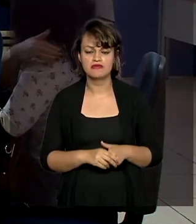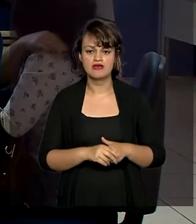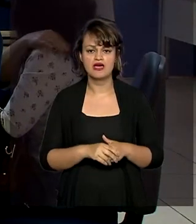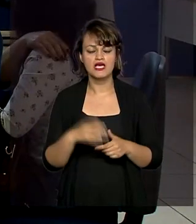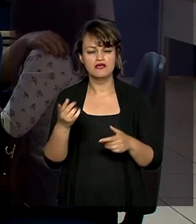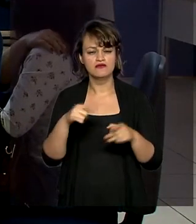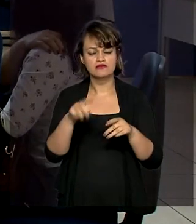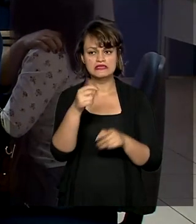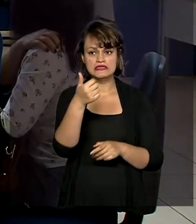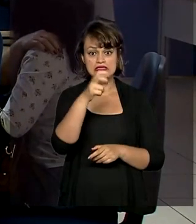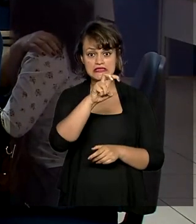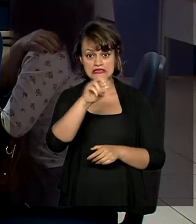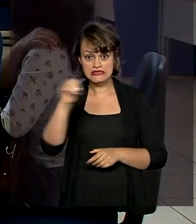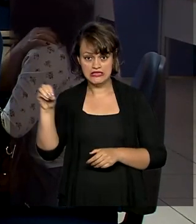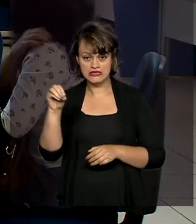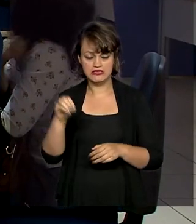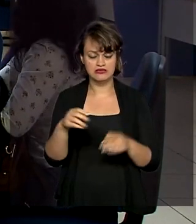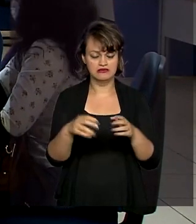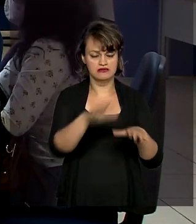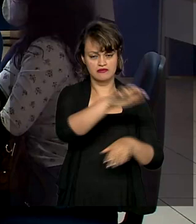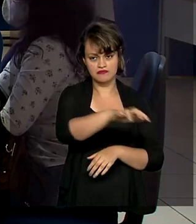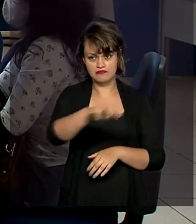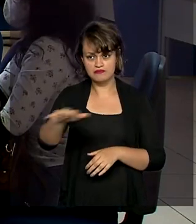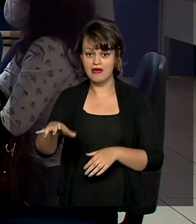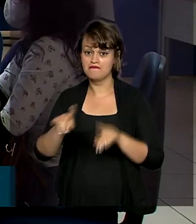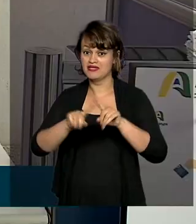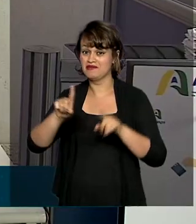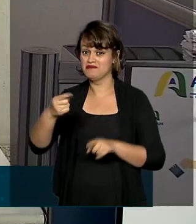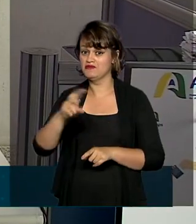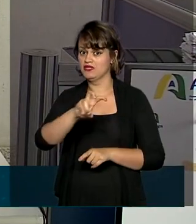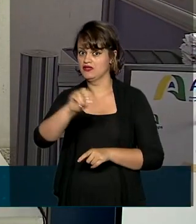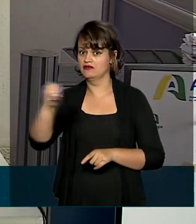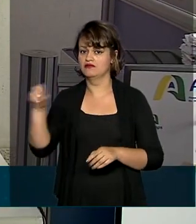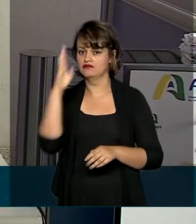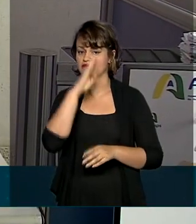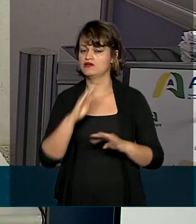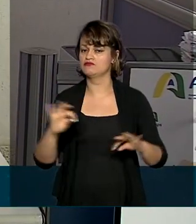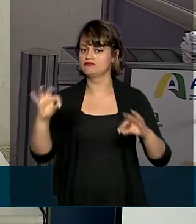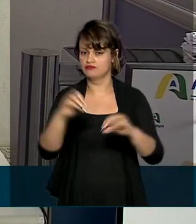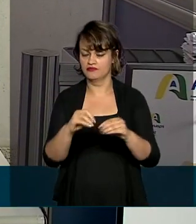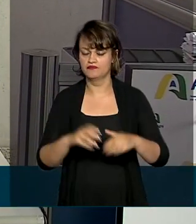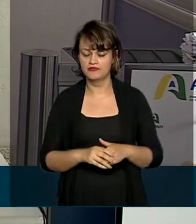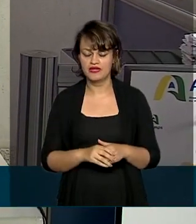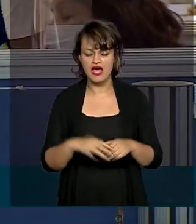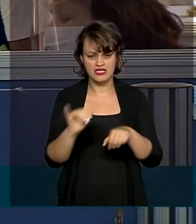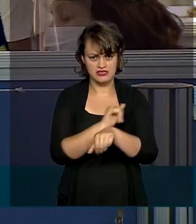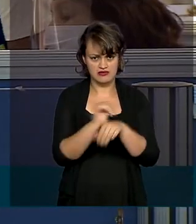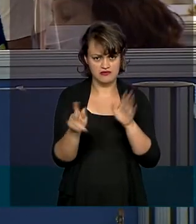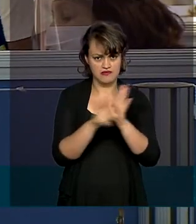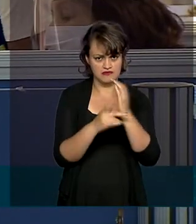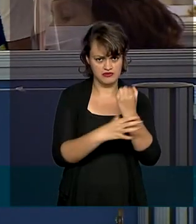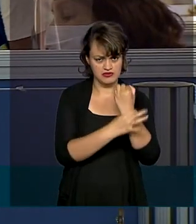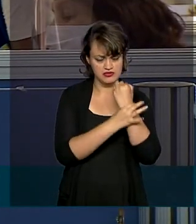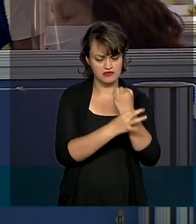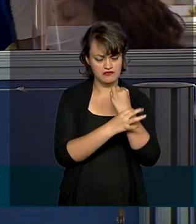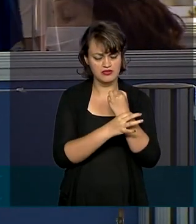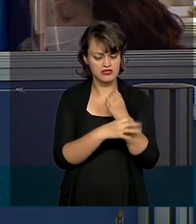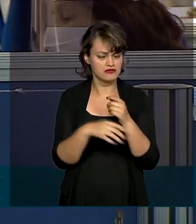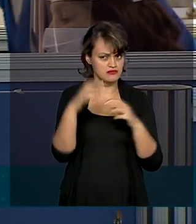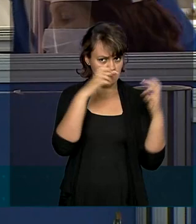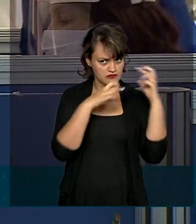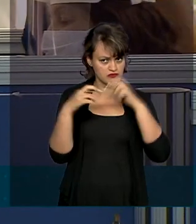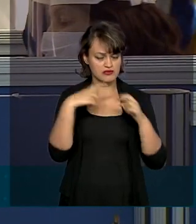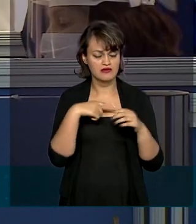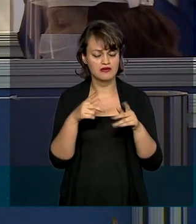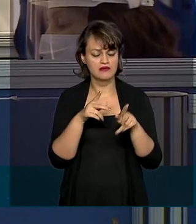foram retomados em 500 das mais de 1.500 agências de todo o país. As medidas de segurança foram reforçadas para